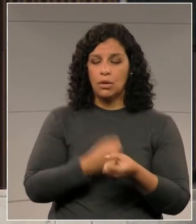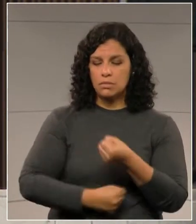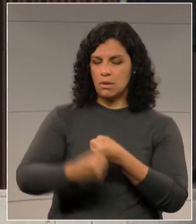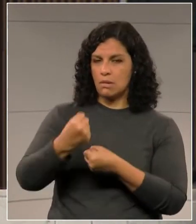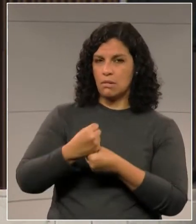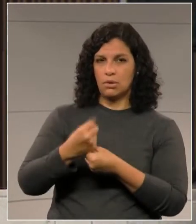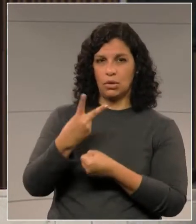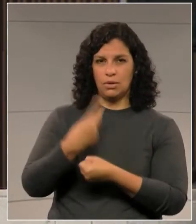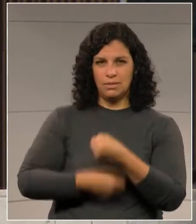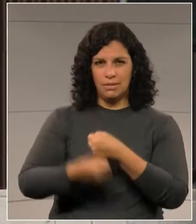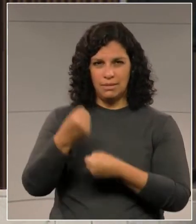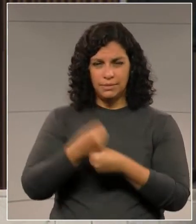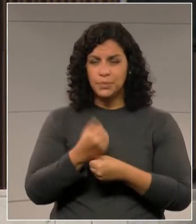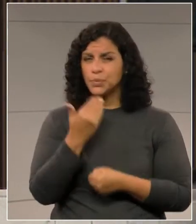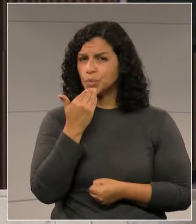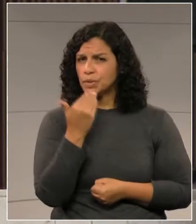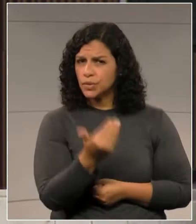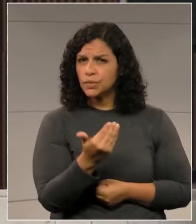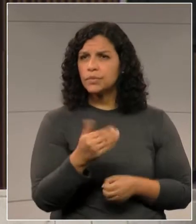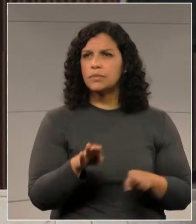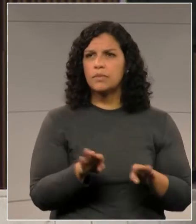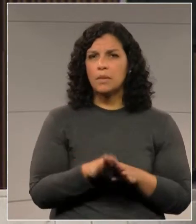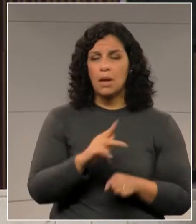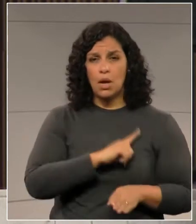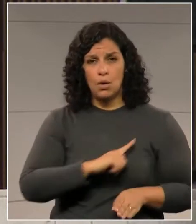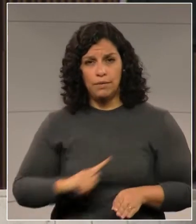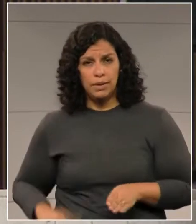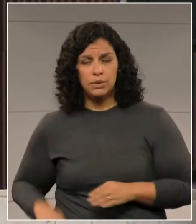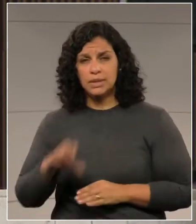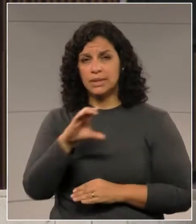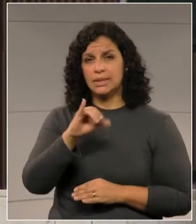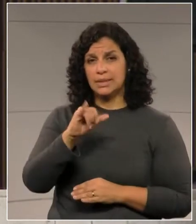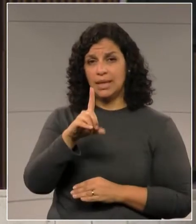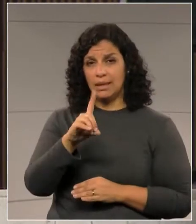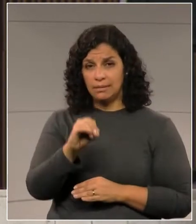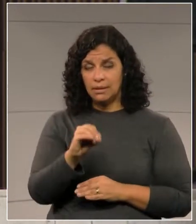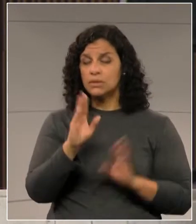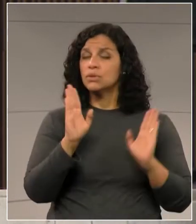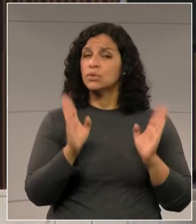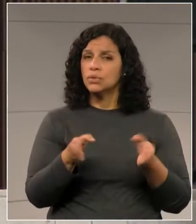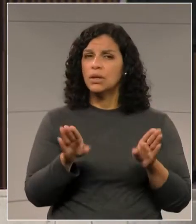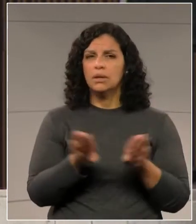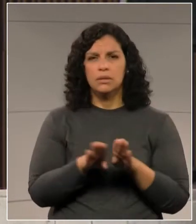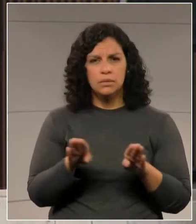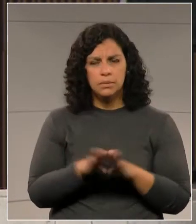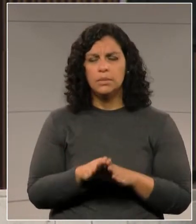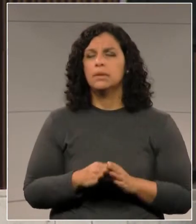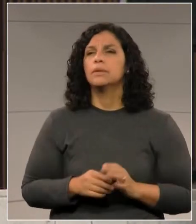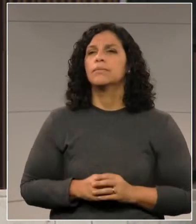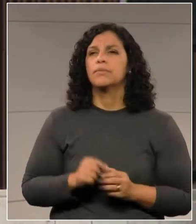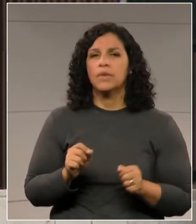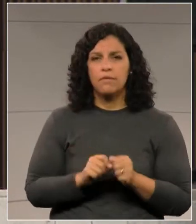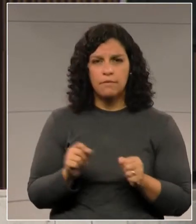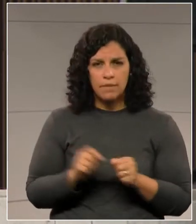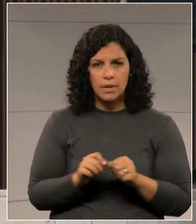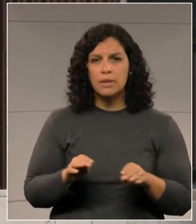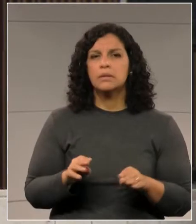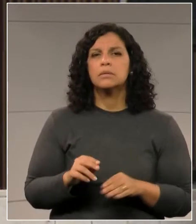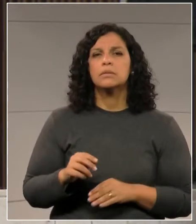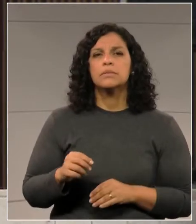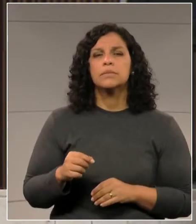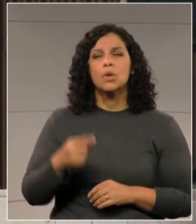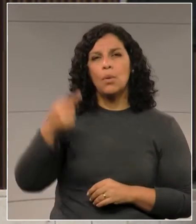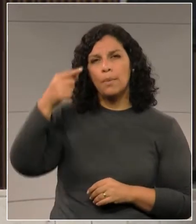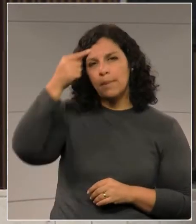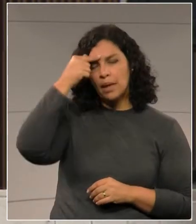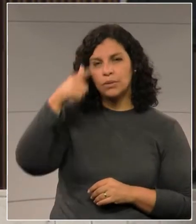solicitando a então governadora Cida Borghetti, já havia feito anteriormente com o ex-governador Carlos Alberto